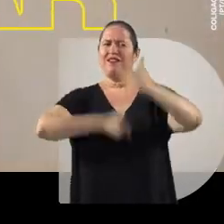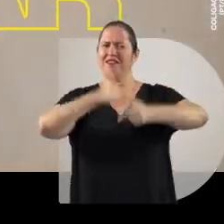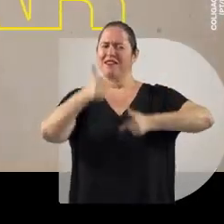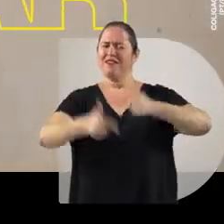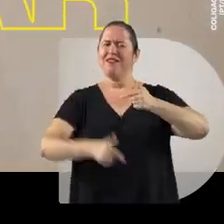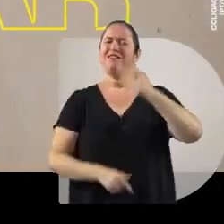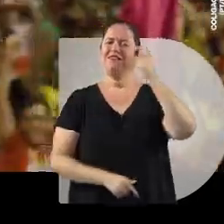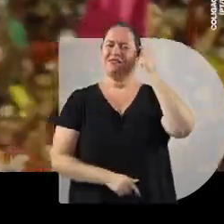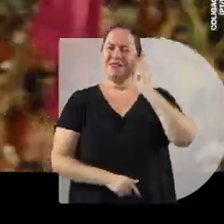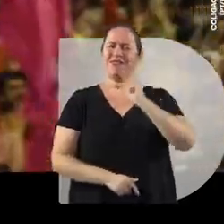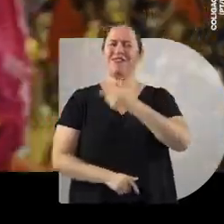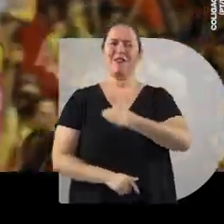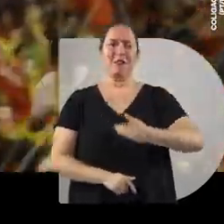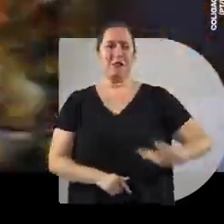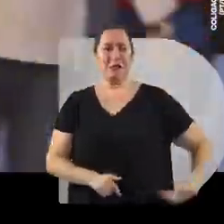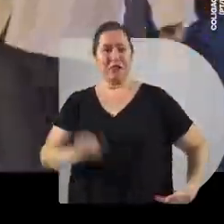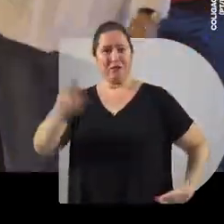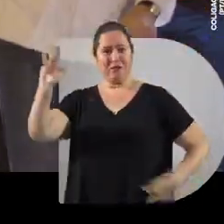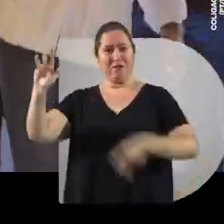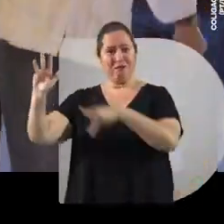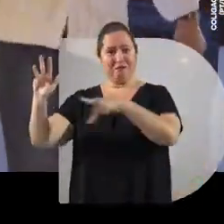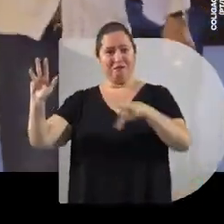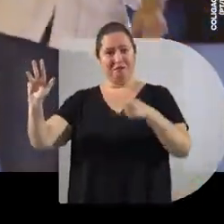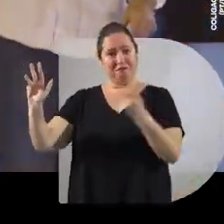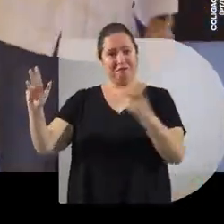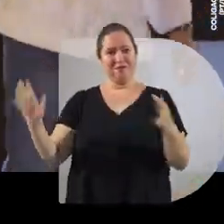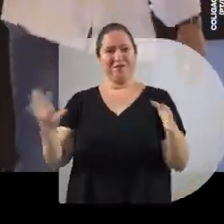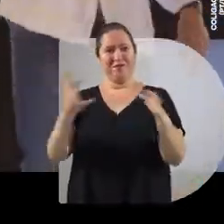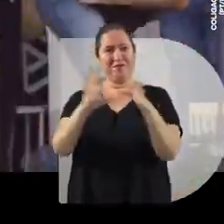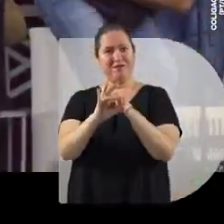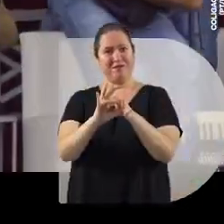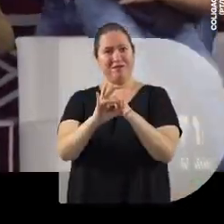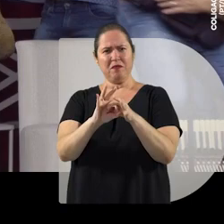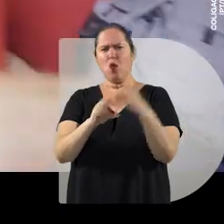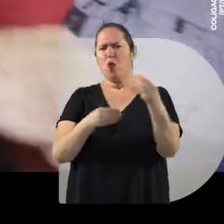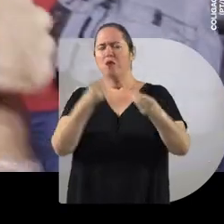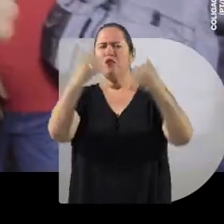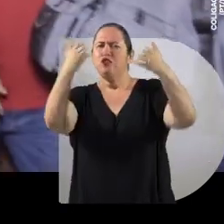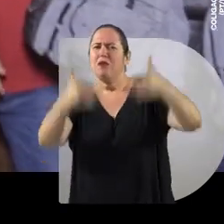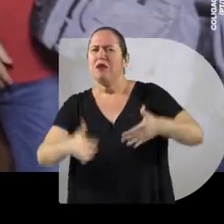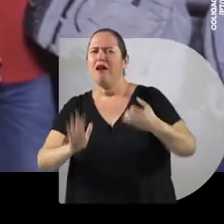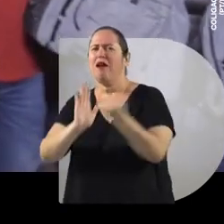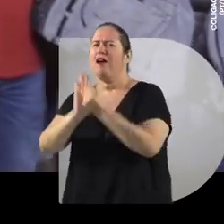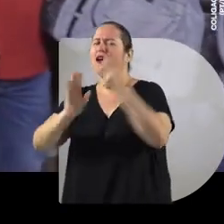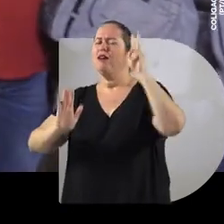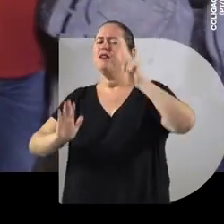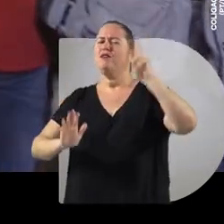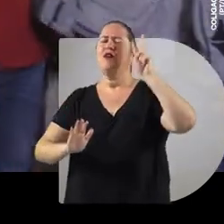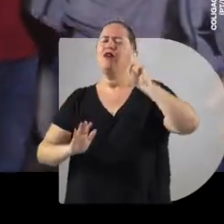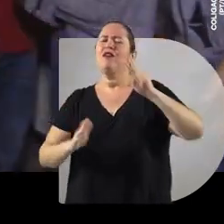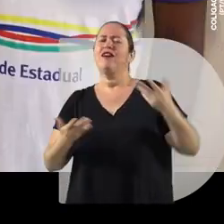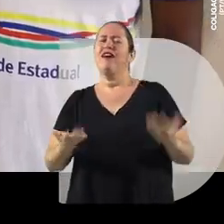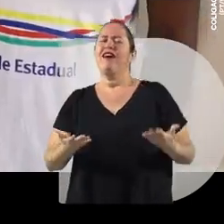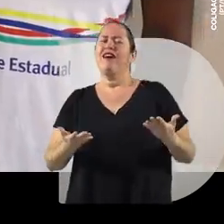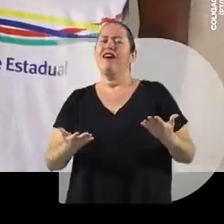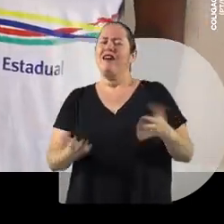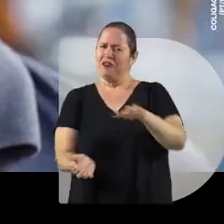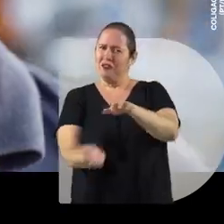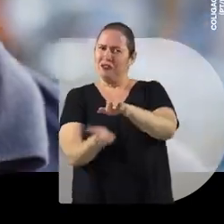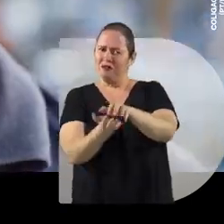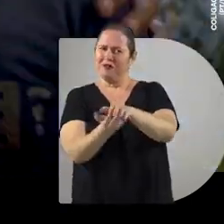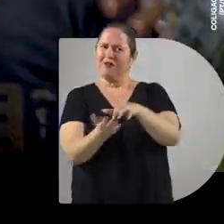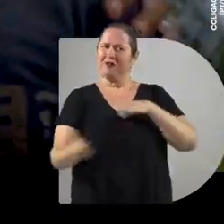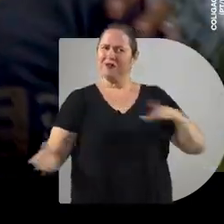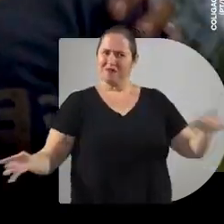de realizar. Danilo no governo, Lula na presidência. Outro jeito de explicar legado é dizer, o